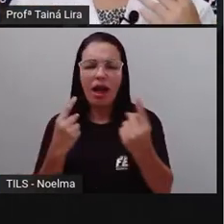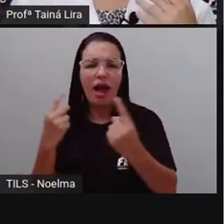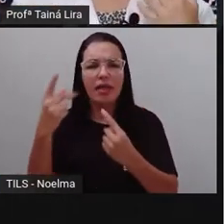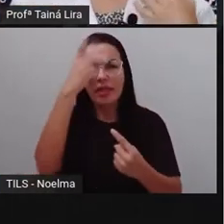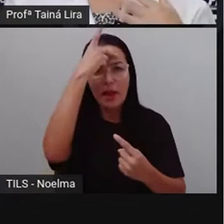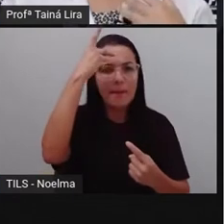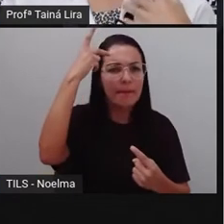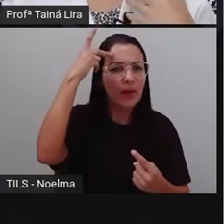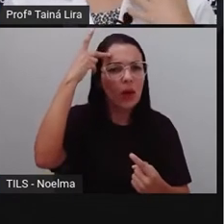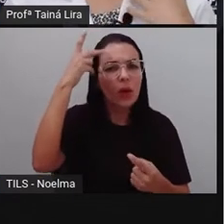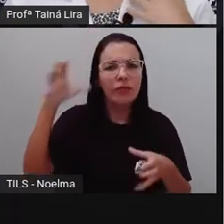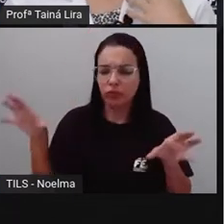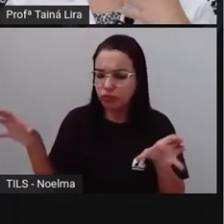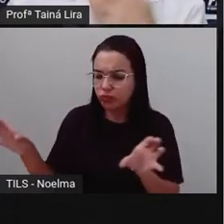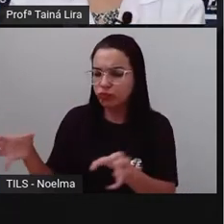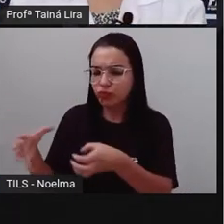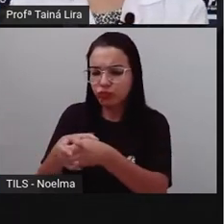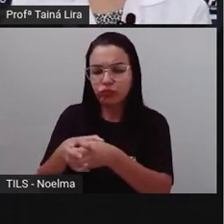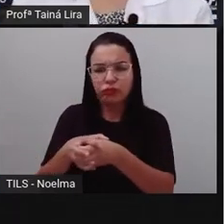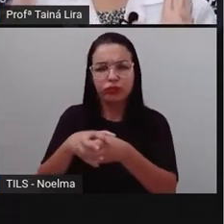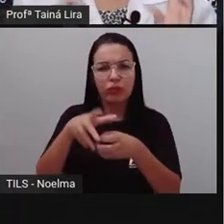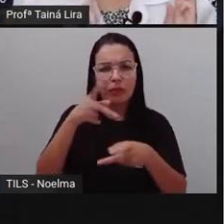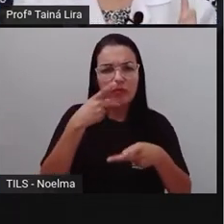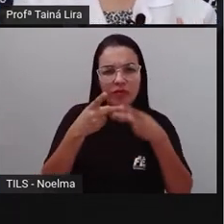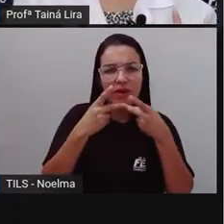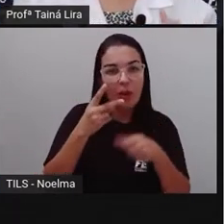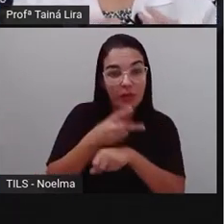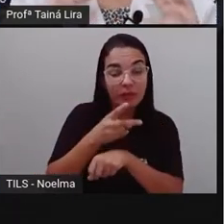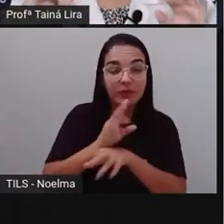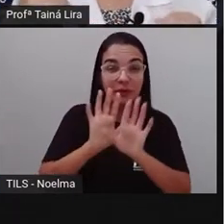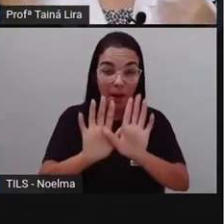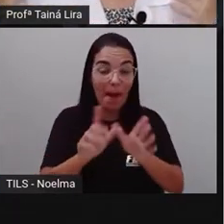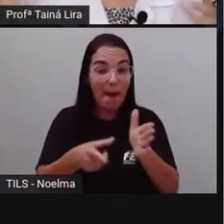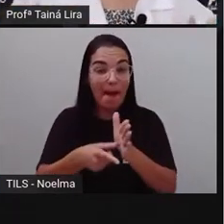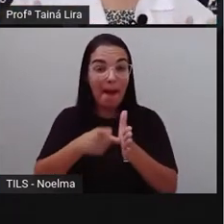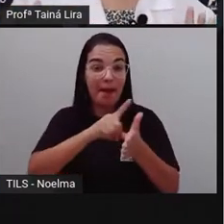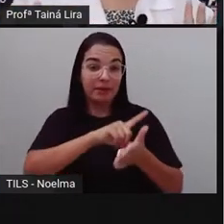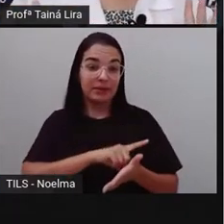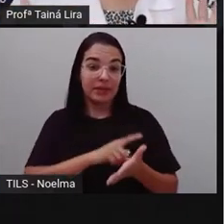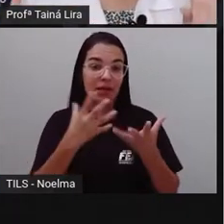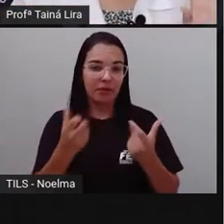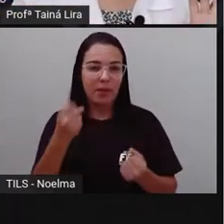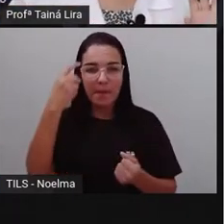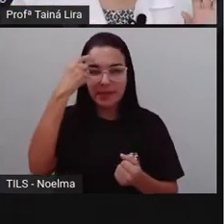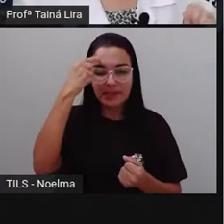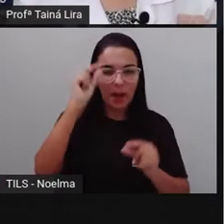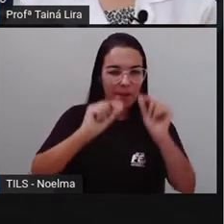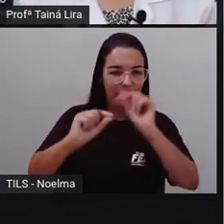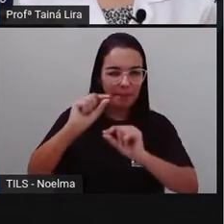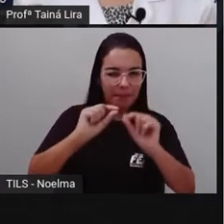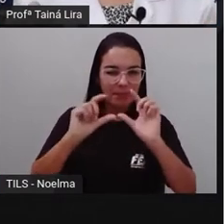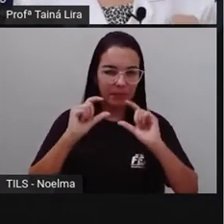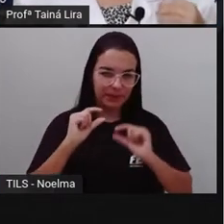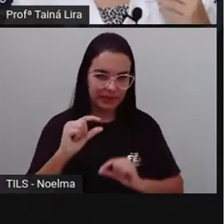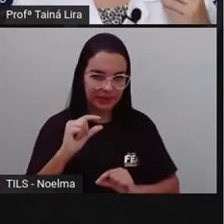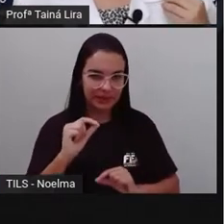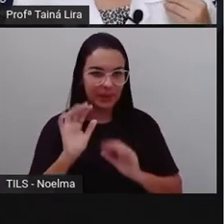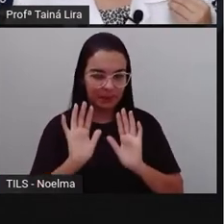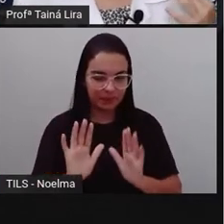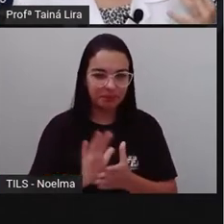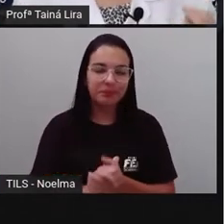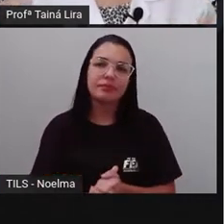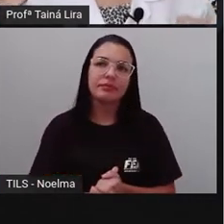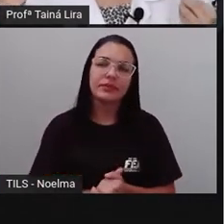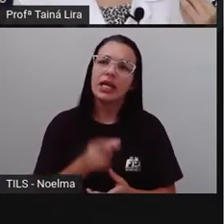também. Não é que ele falou ali no vídeo, mas antes, vamos pensar aqui um pouquinho. Olha lá. Vocês